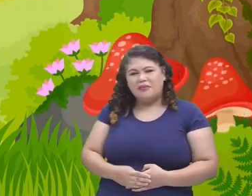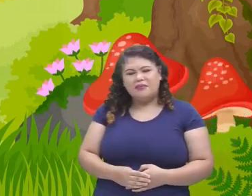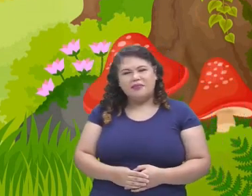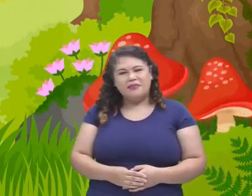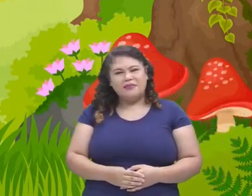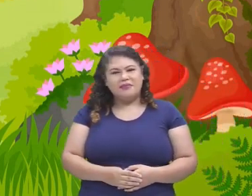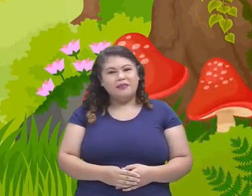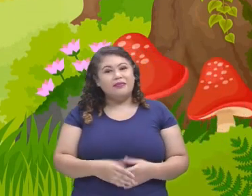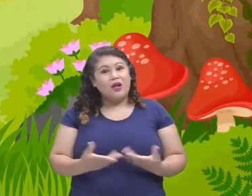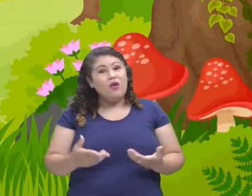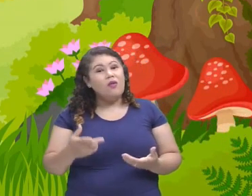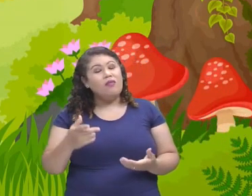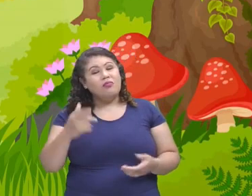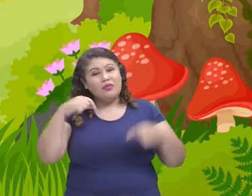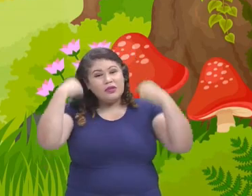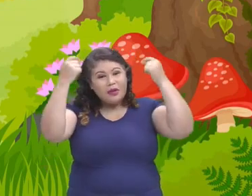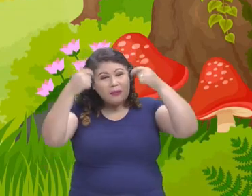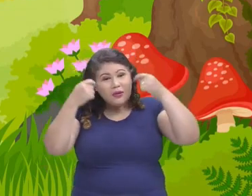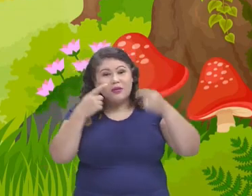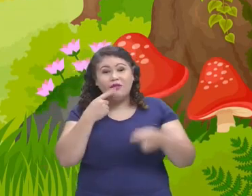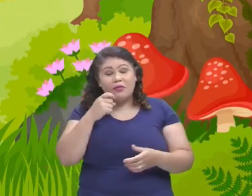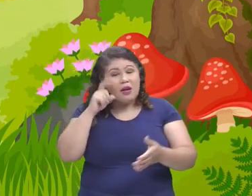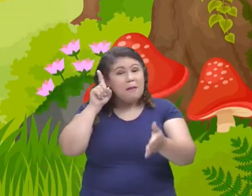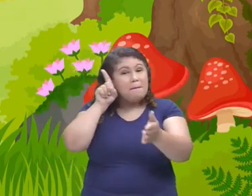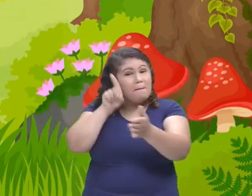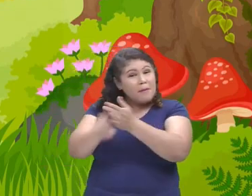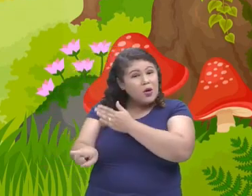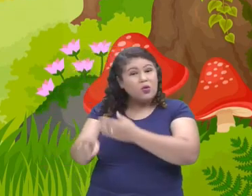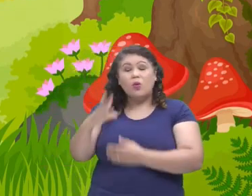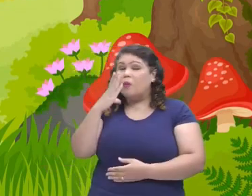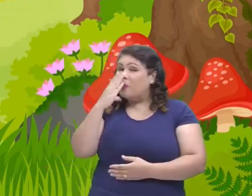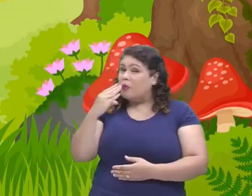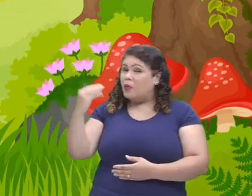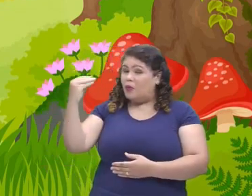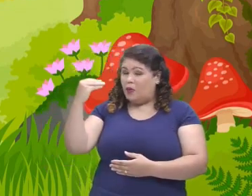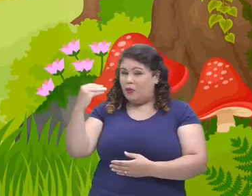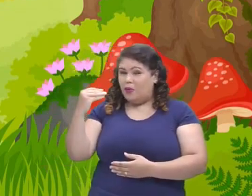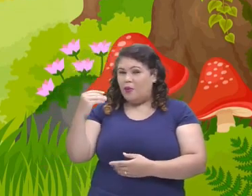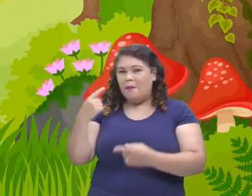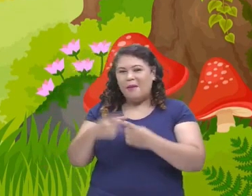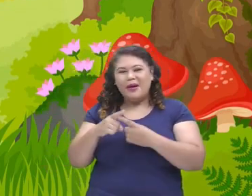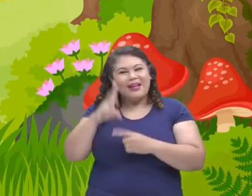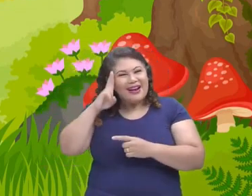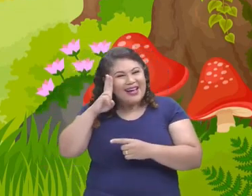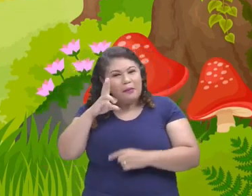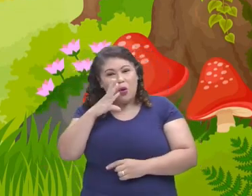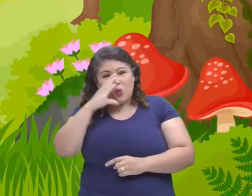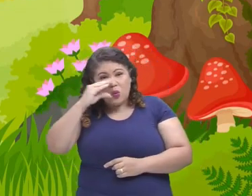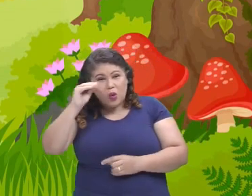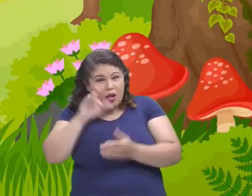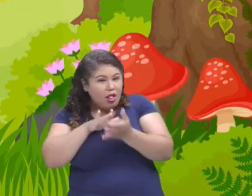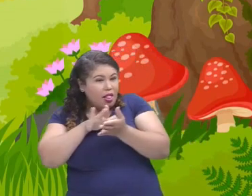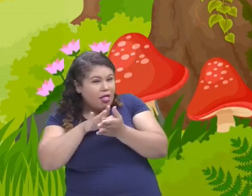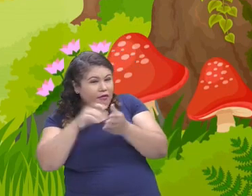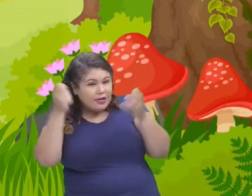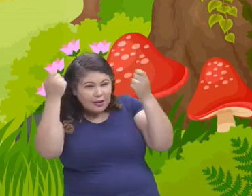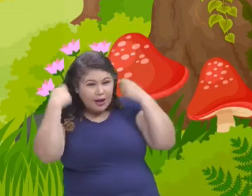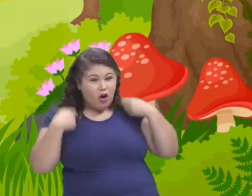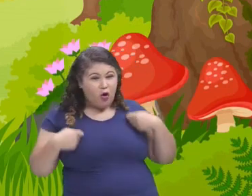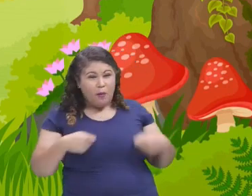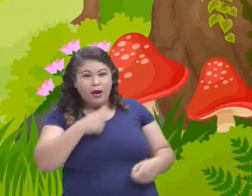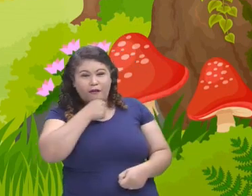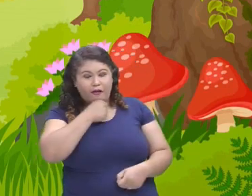Chapeuzinho Vermelho que perguntou do Lobo Mal, disfarçado de vovozinha. Então, agora,